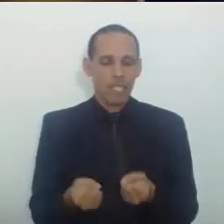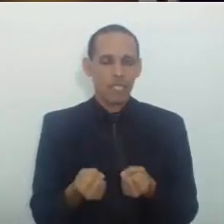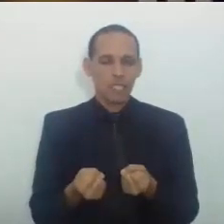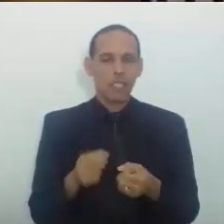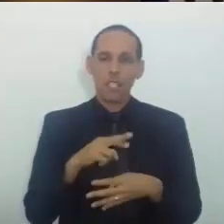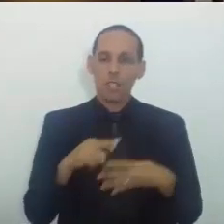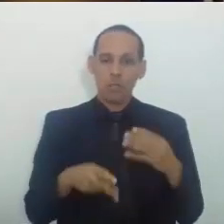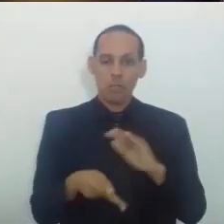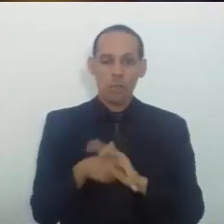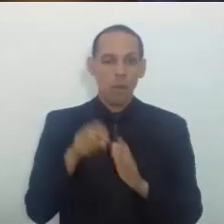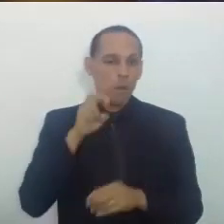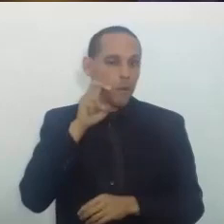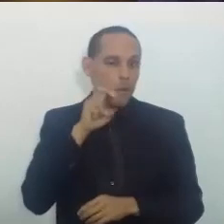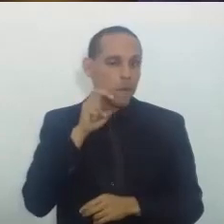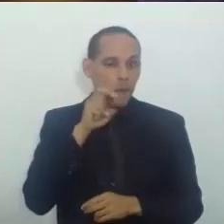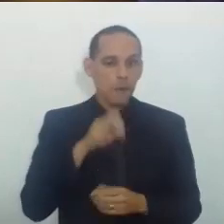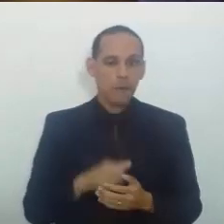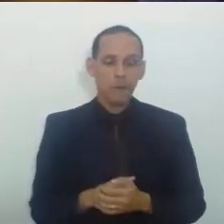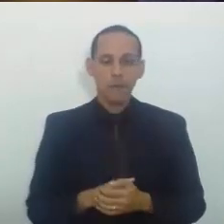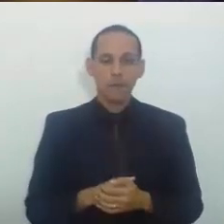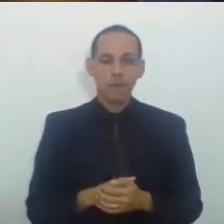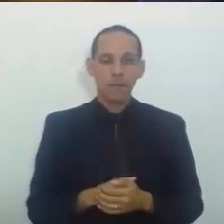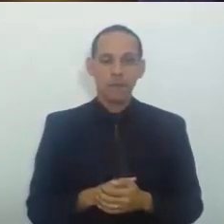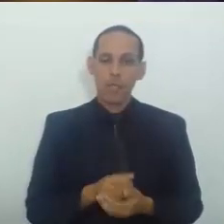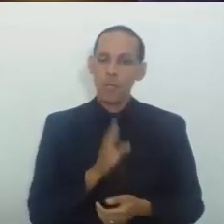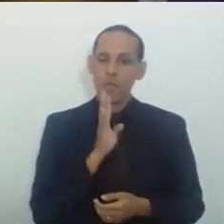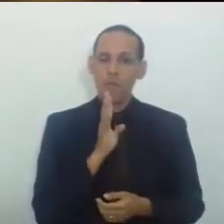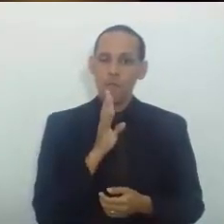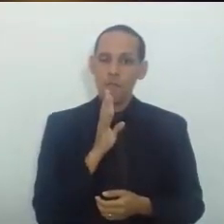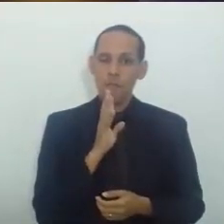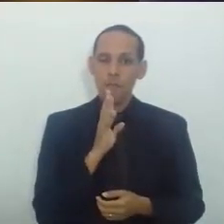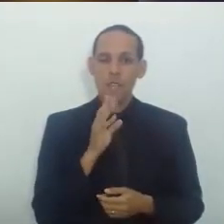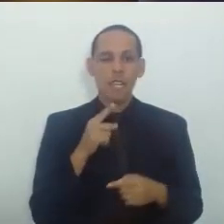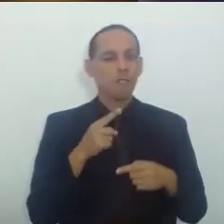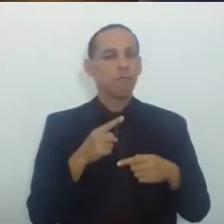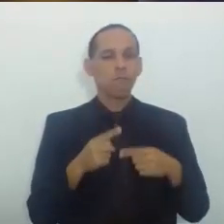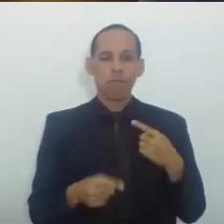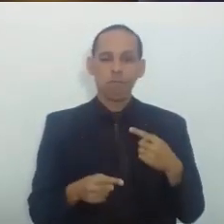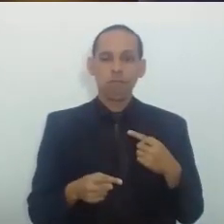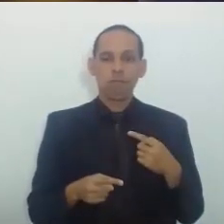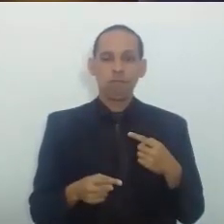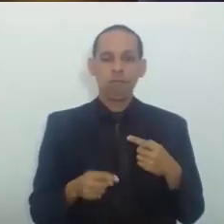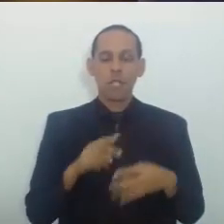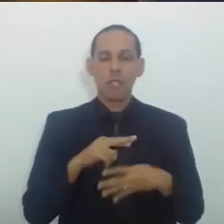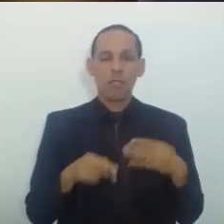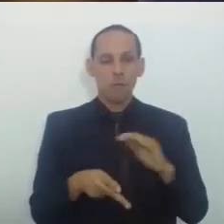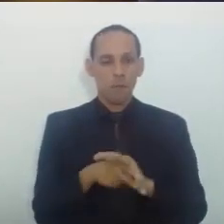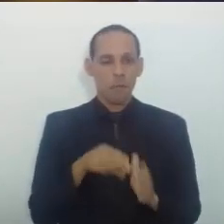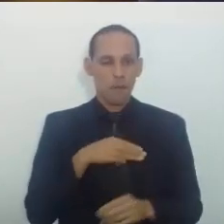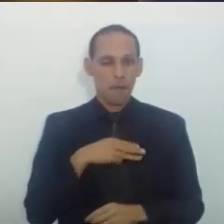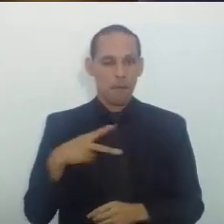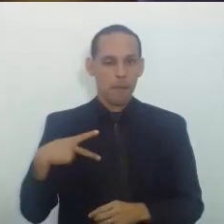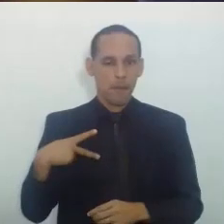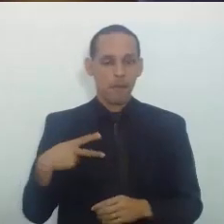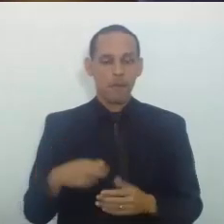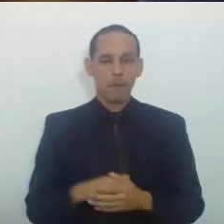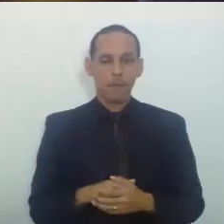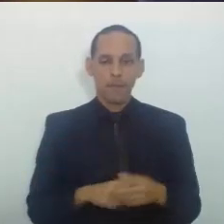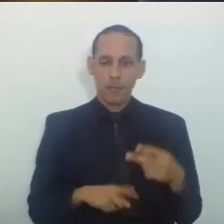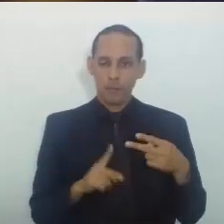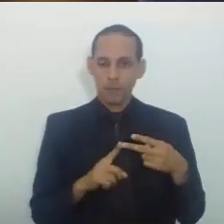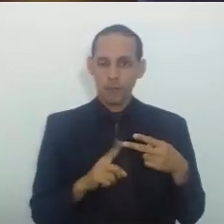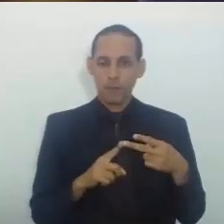Grande do Norte E conhecer E negar Provimento A operação Interposta Pelo Ministério Público Dois